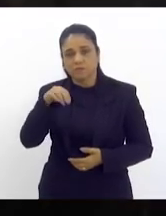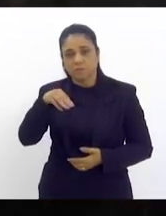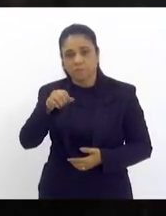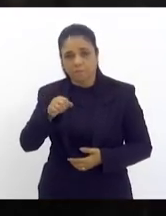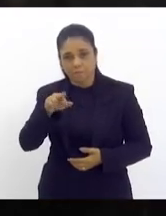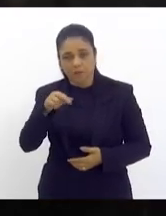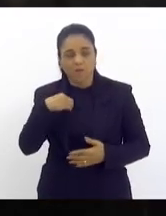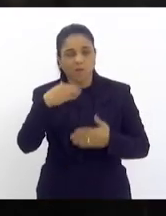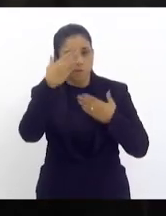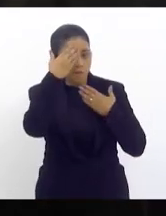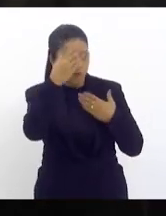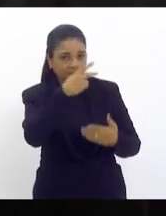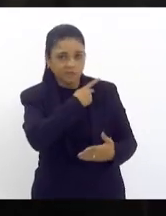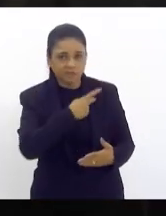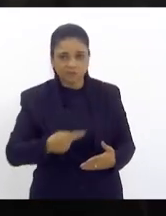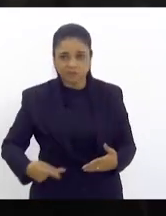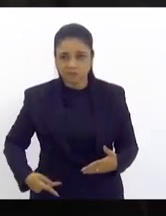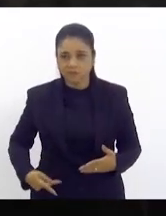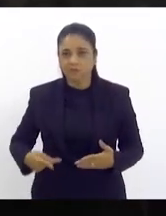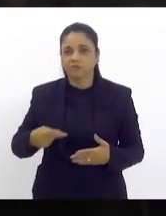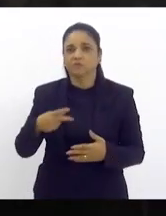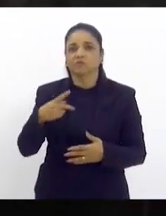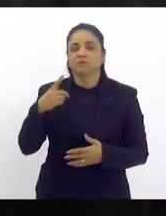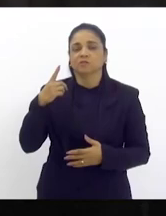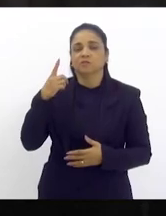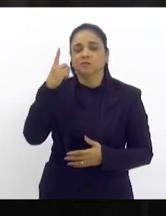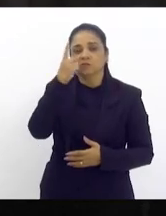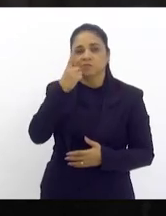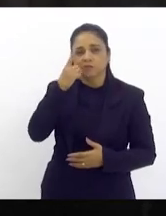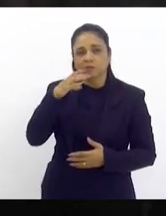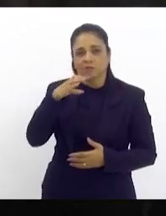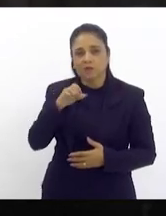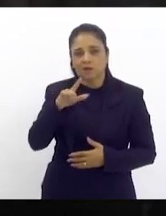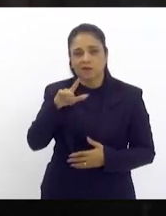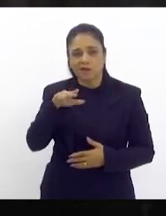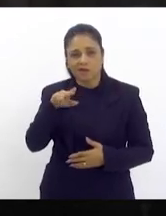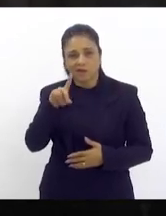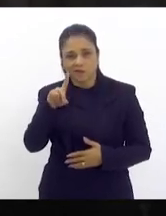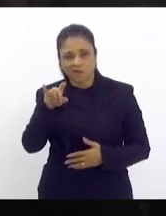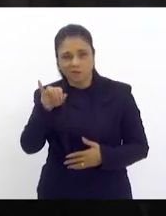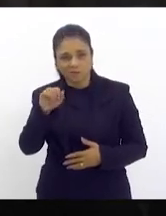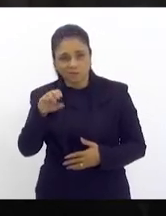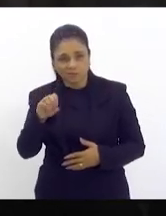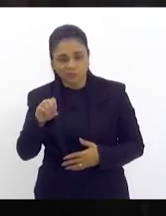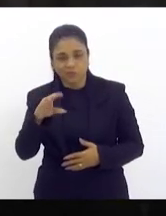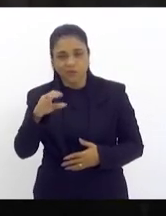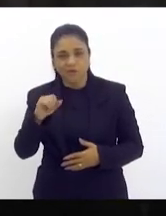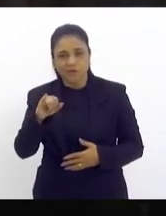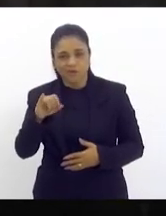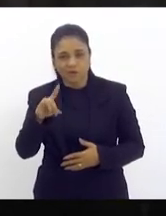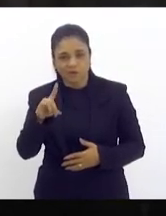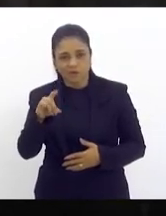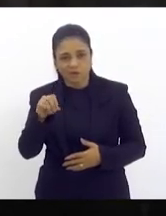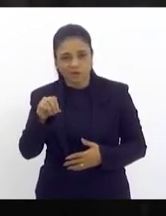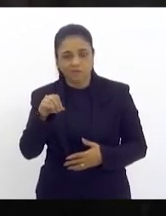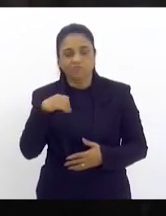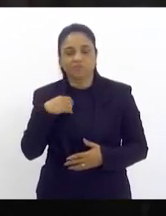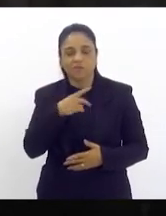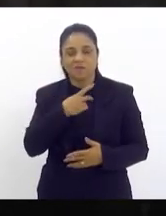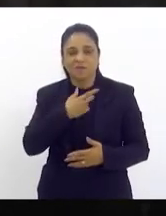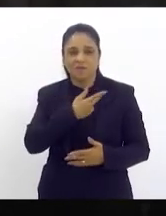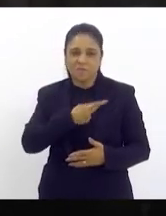presidente deputado Cláudio Caiado muita honra aqui em ter a sua presidência